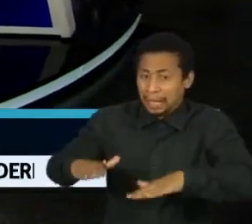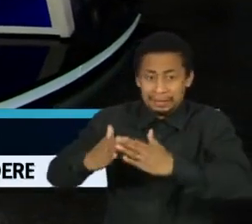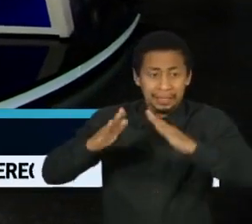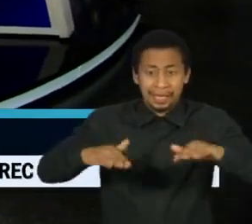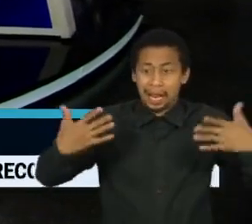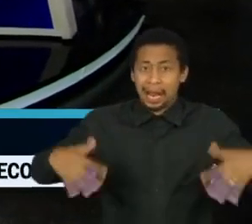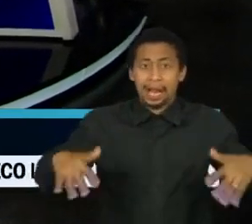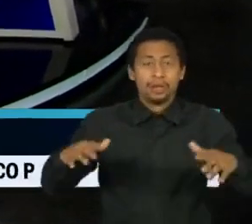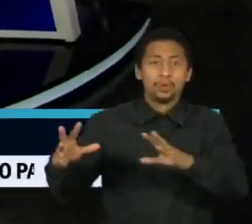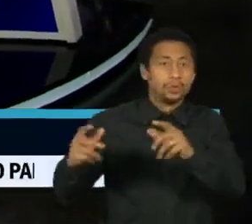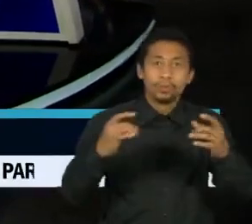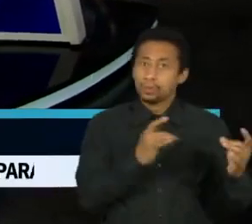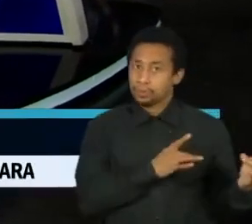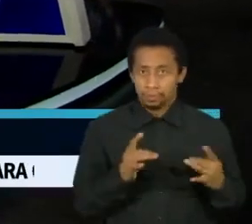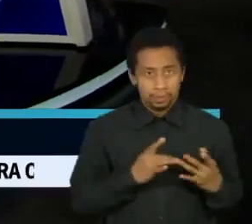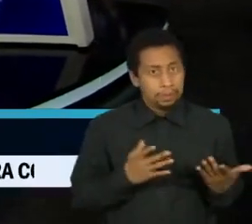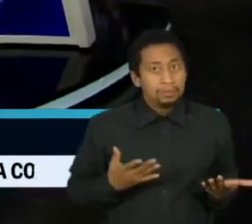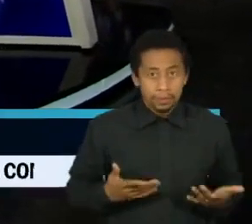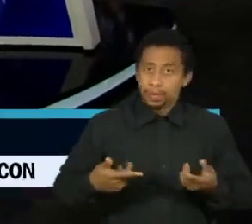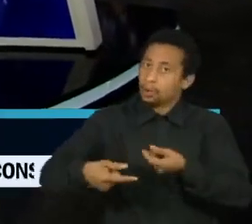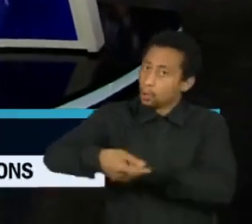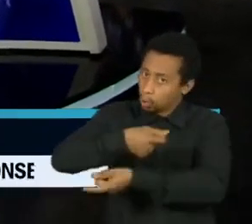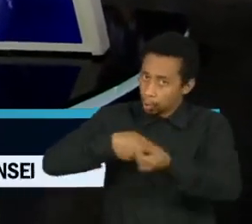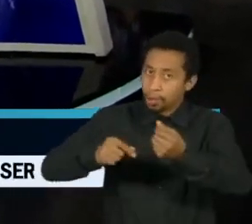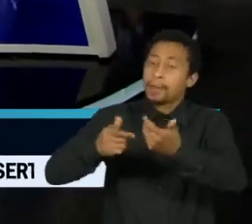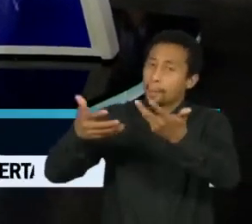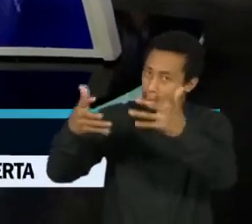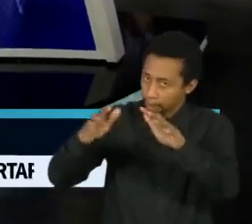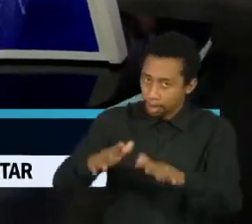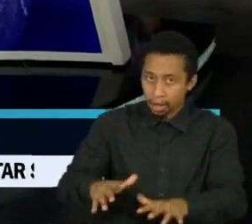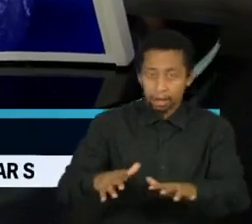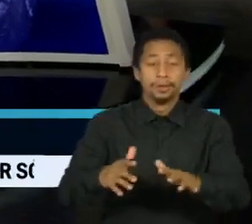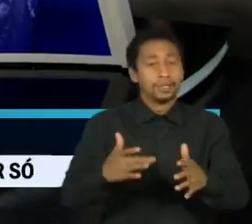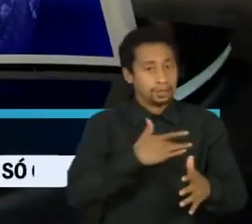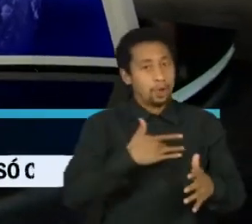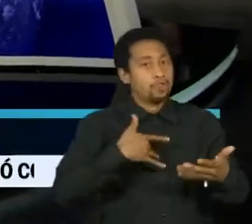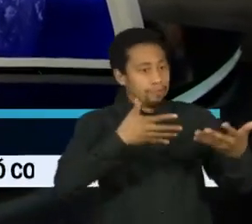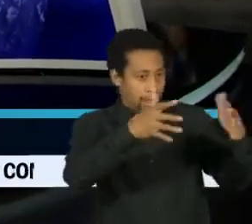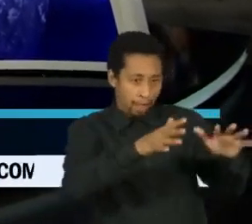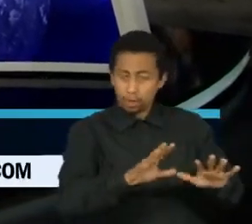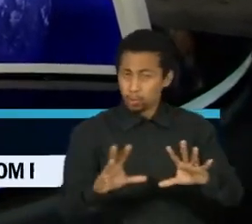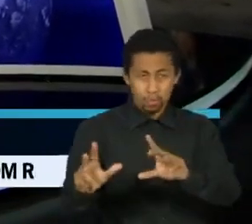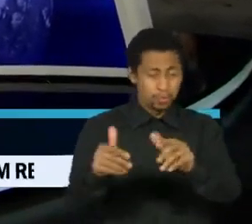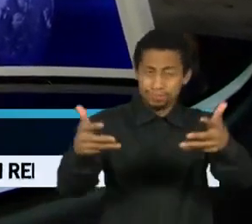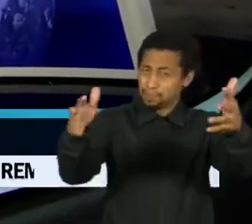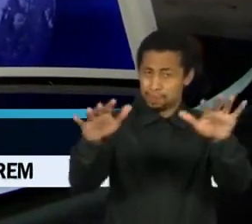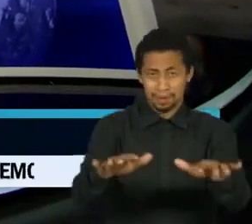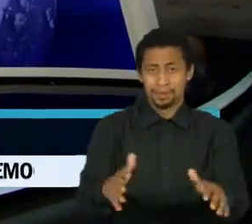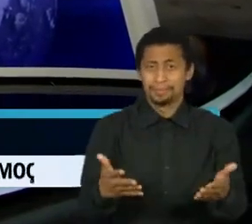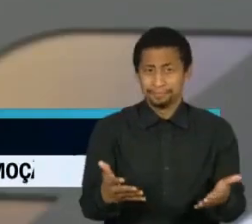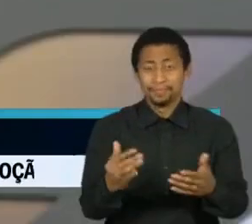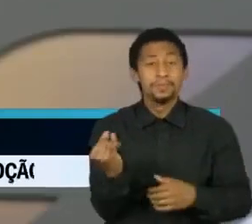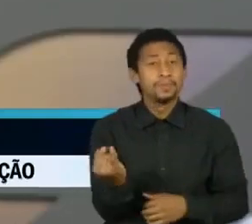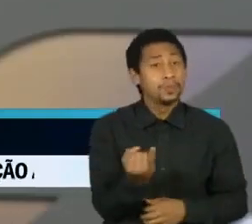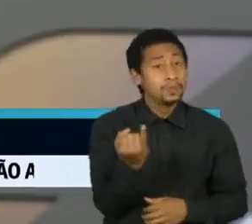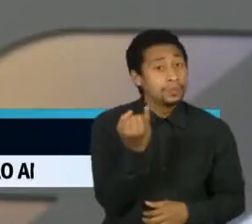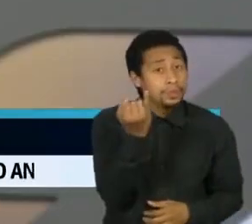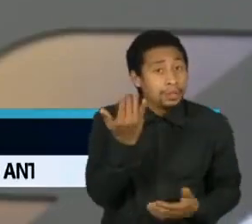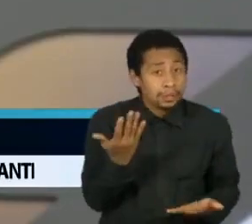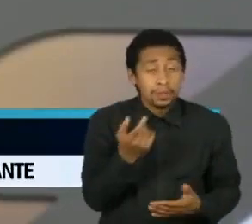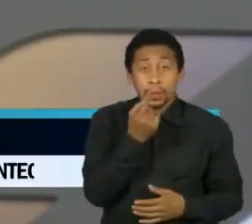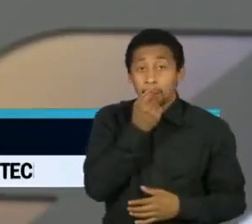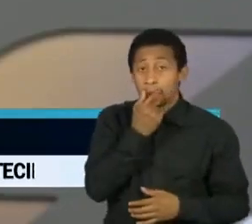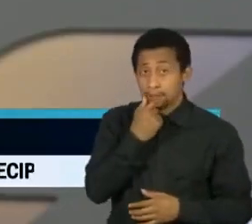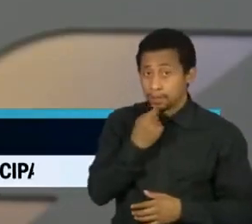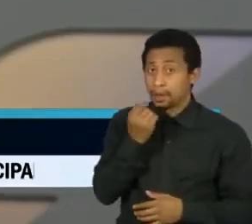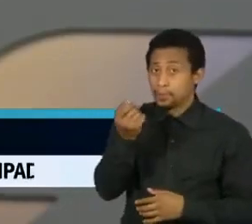e a atividade sofre com isso, o consumo sofre com isso, a economia sofre muito com isso. E por isso que é tão importante, como o Sankamoto colocou